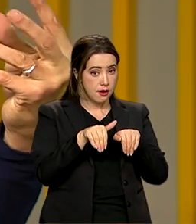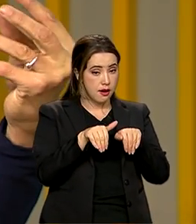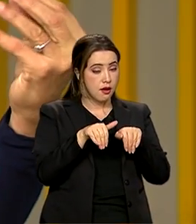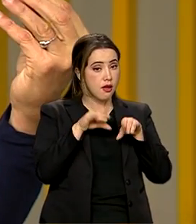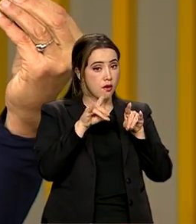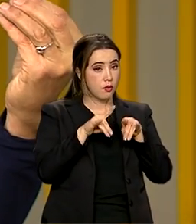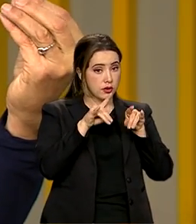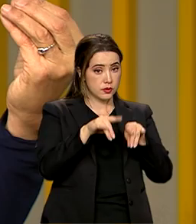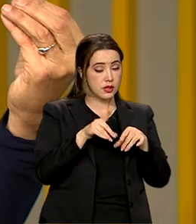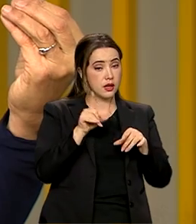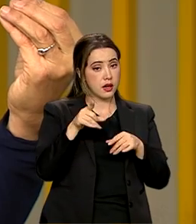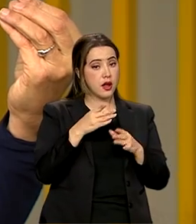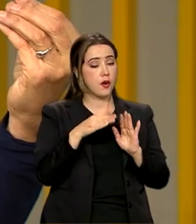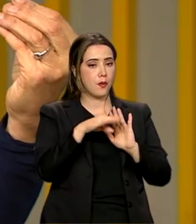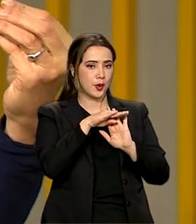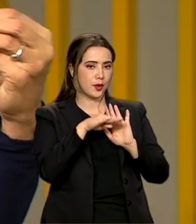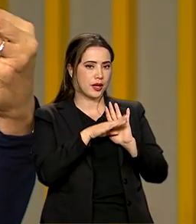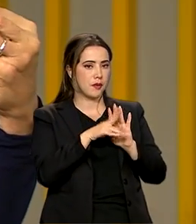pais e filhas.